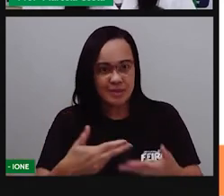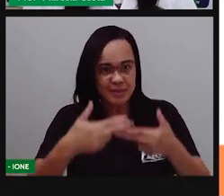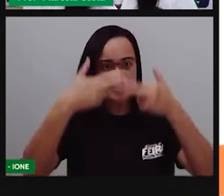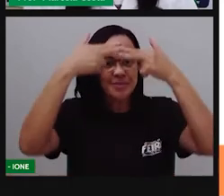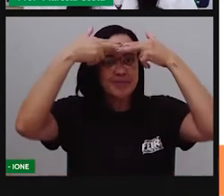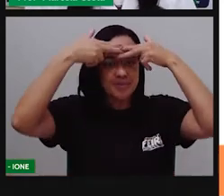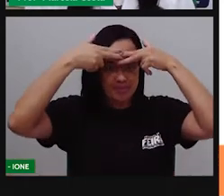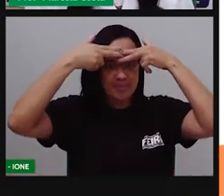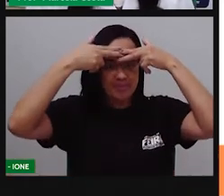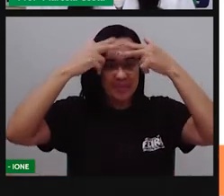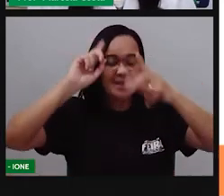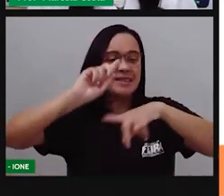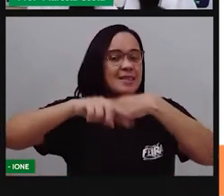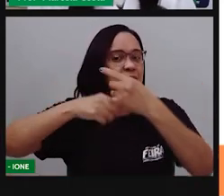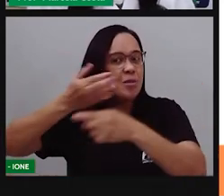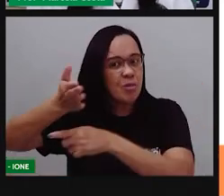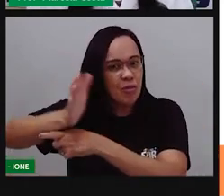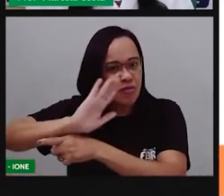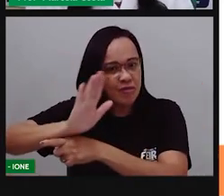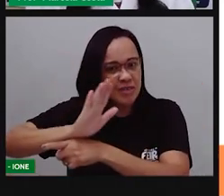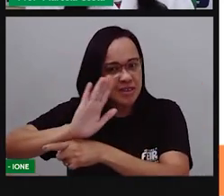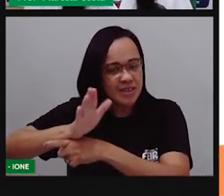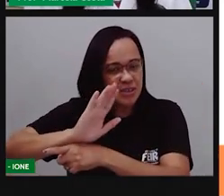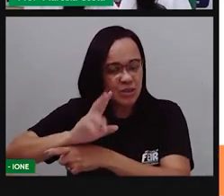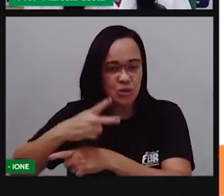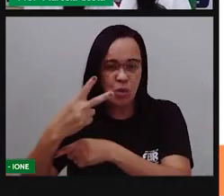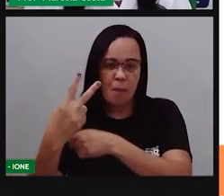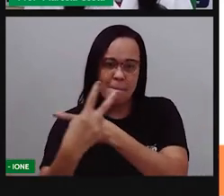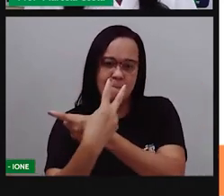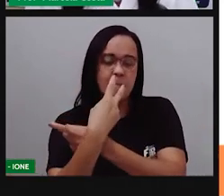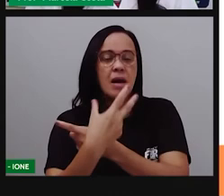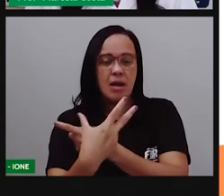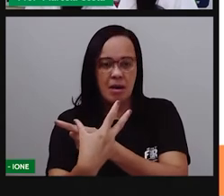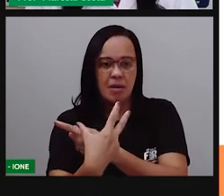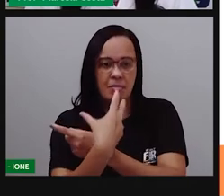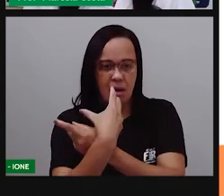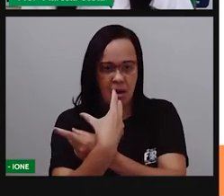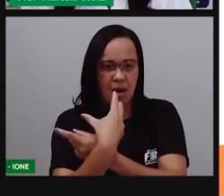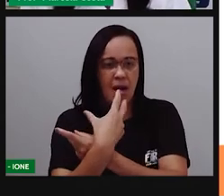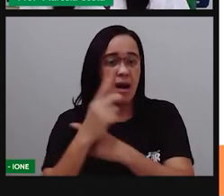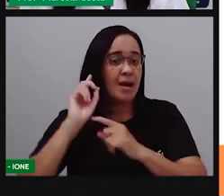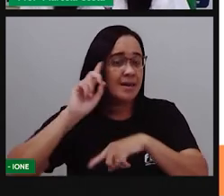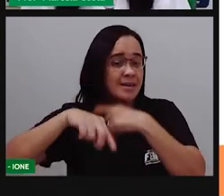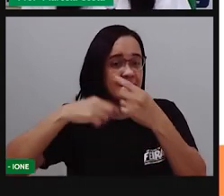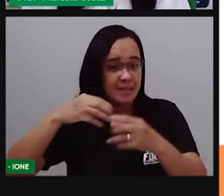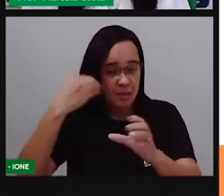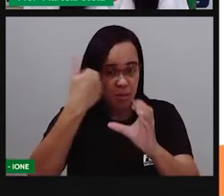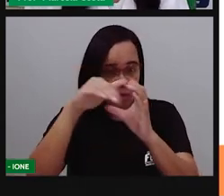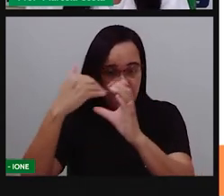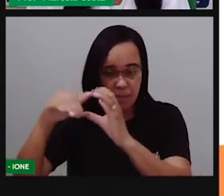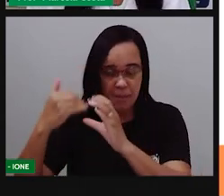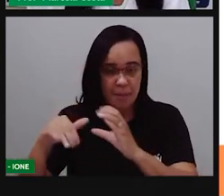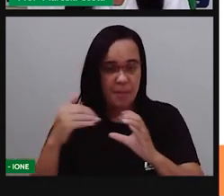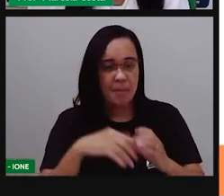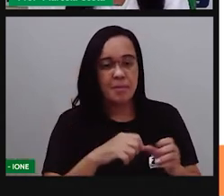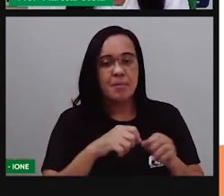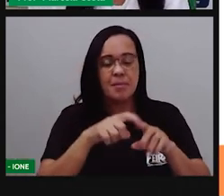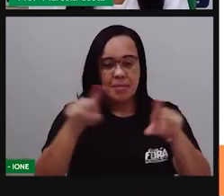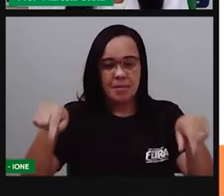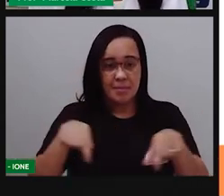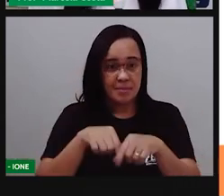vai gravar um vídeo recitando e compartilhar com a professora aí da sua turma na sua escola, tá bom? Então,